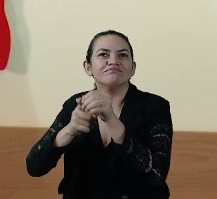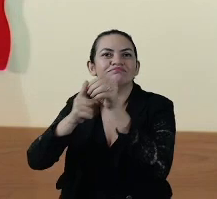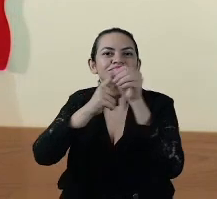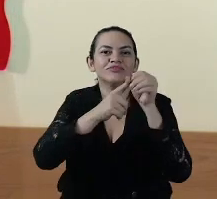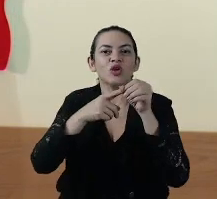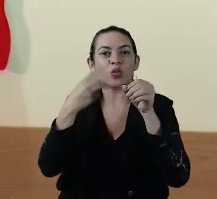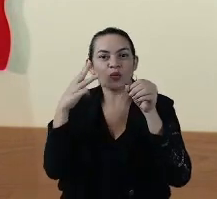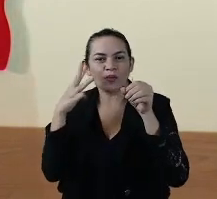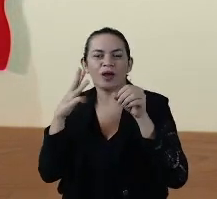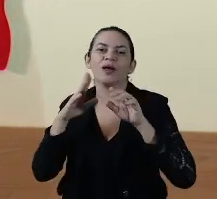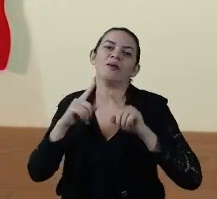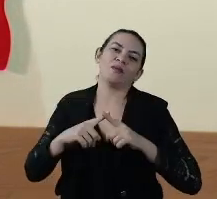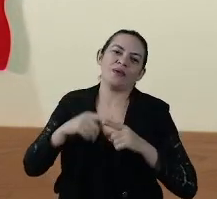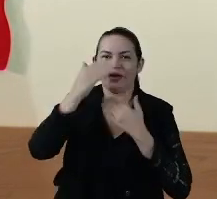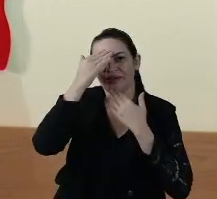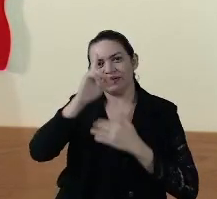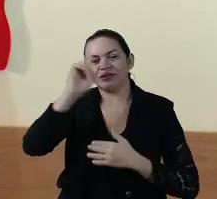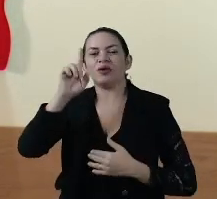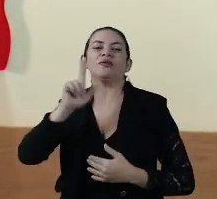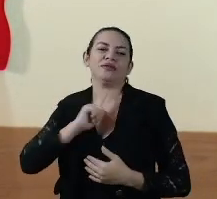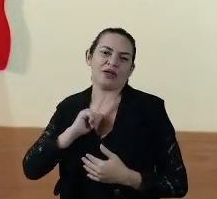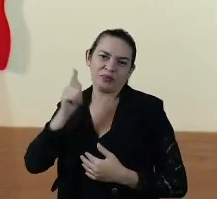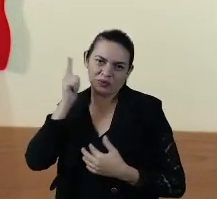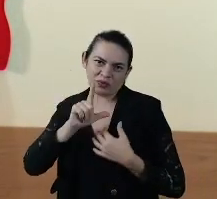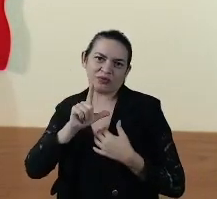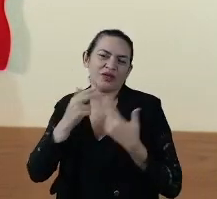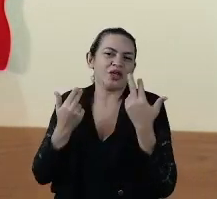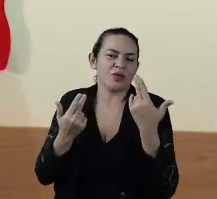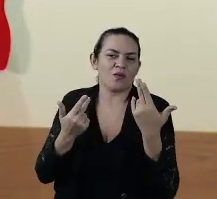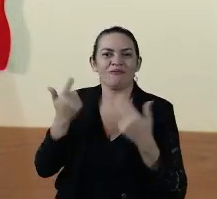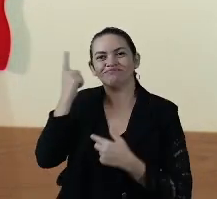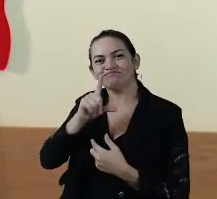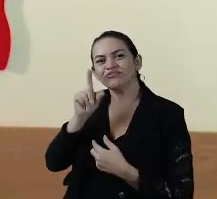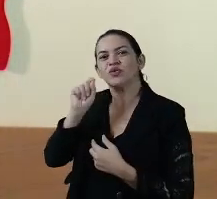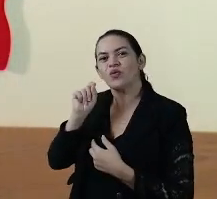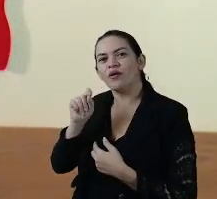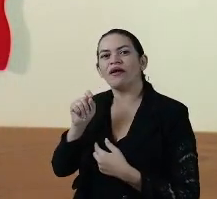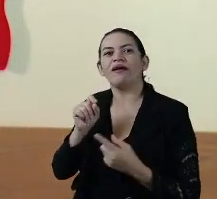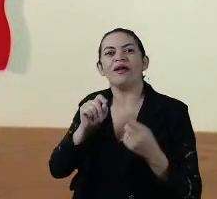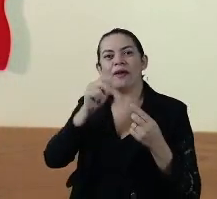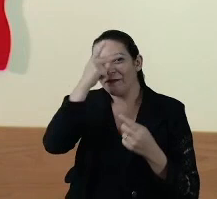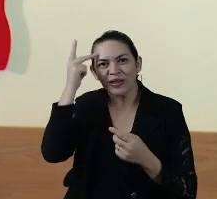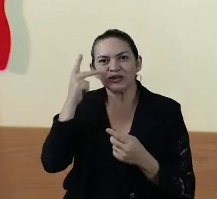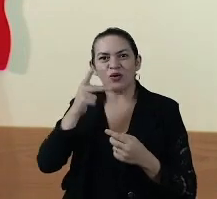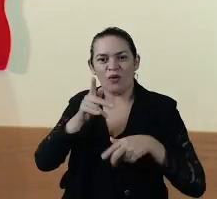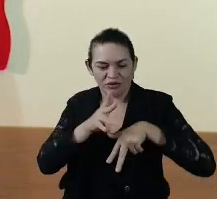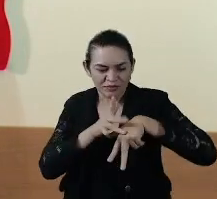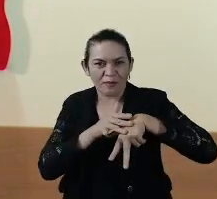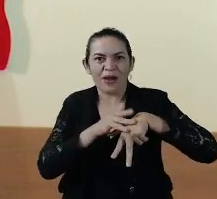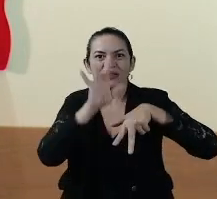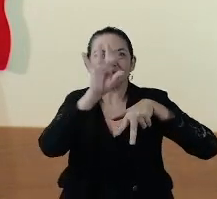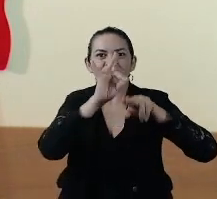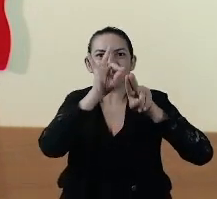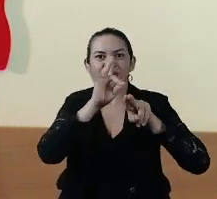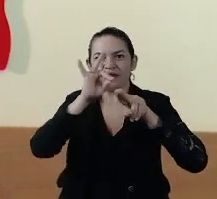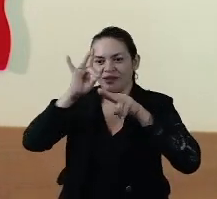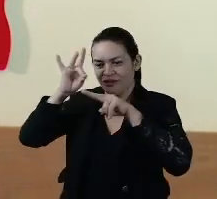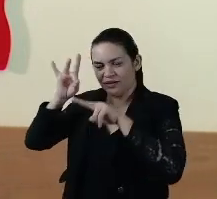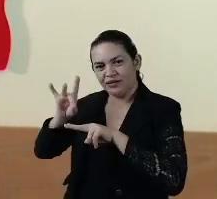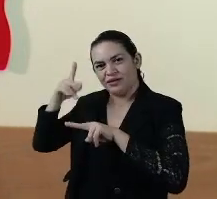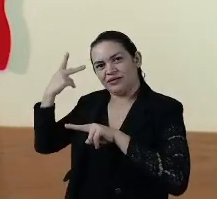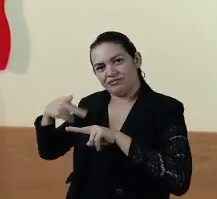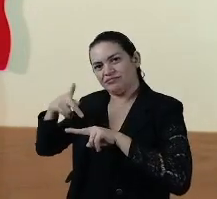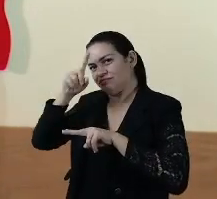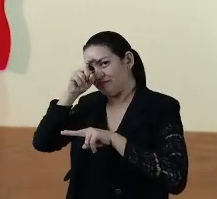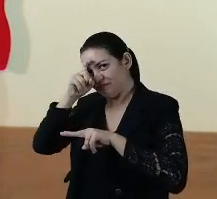graças a Deus, nós temos conseguido, em razão daquele êxito, trazer pacientes também para que sejam tratados na